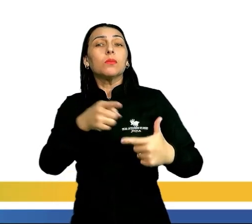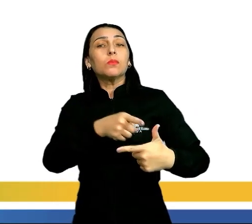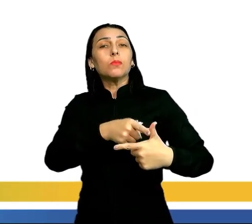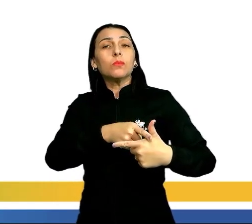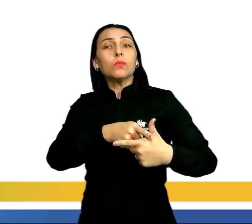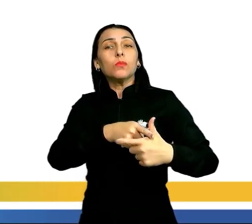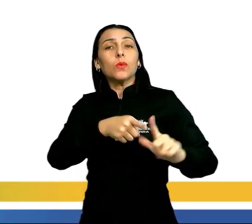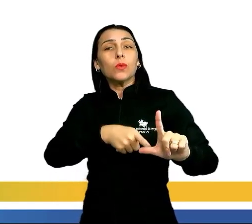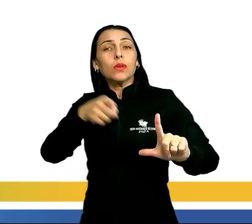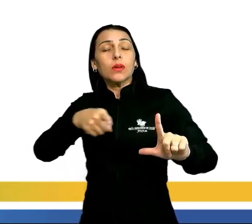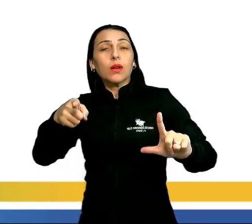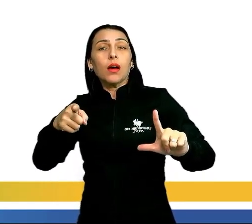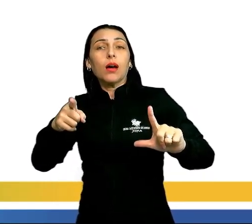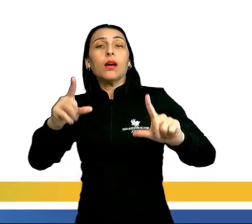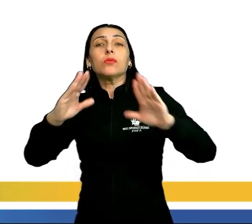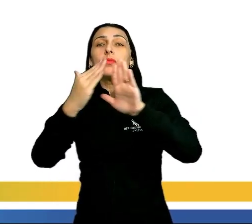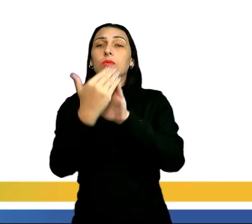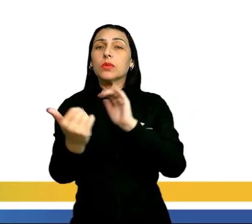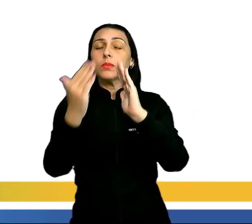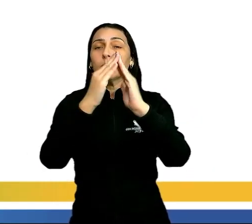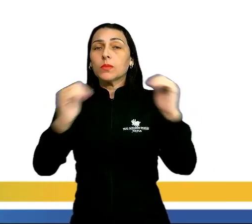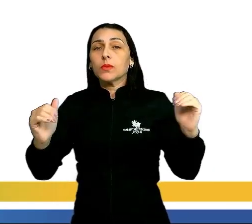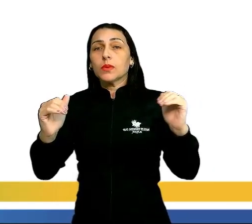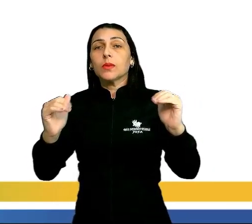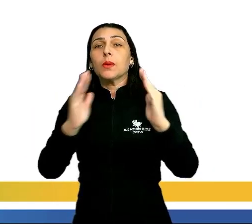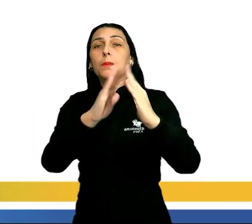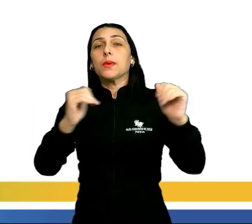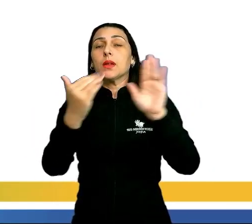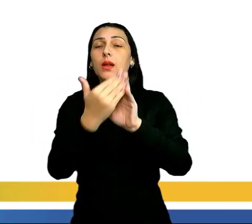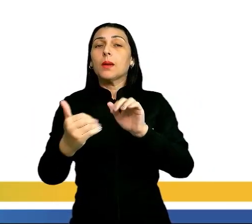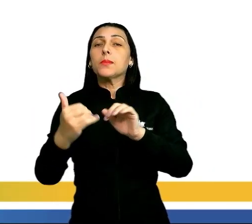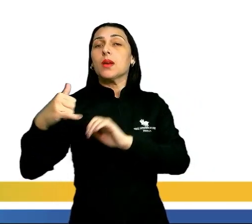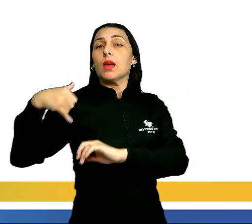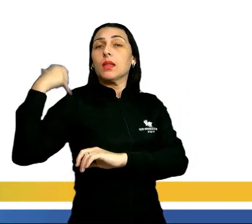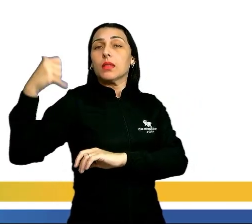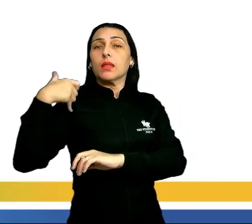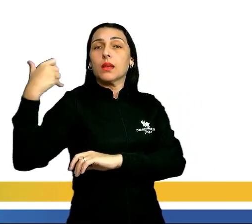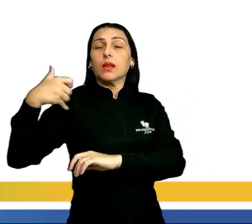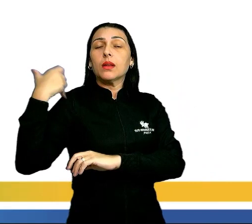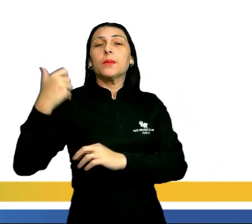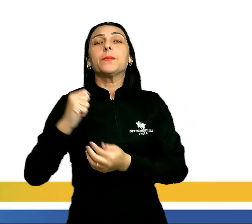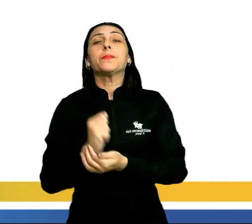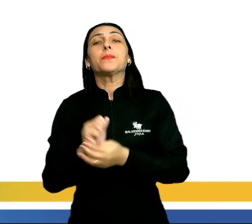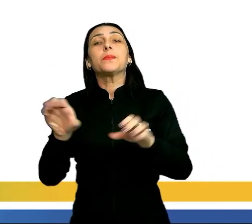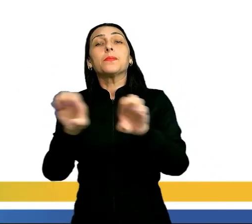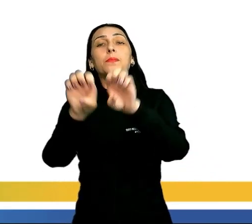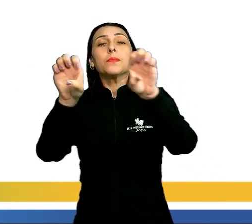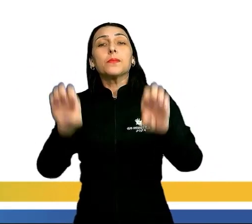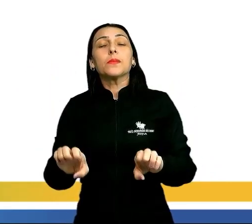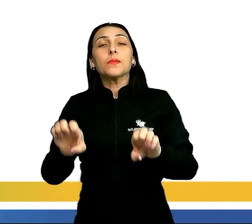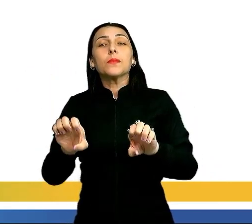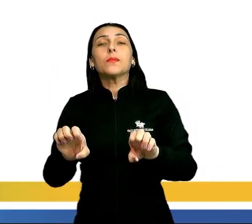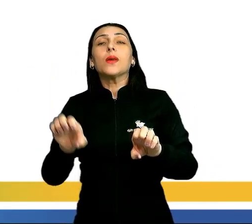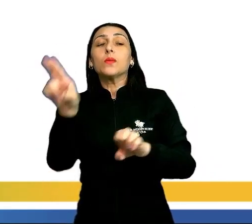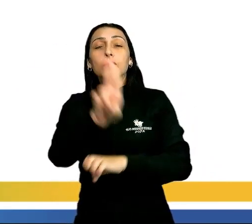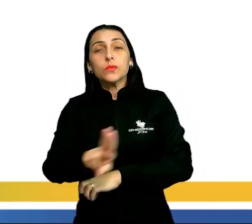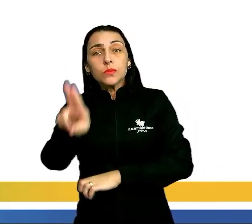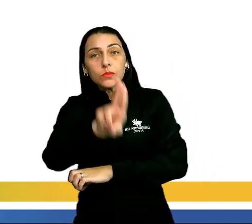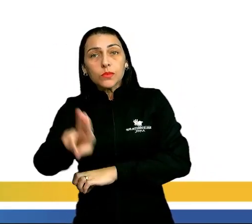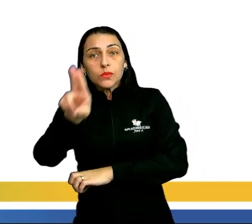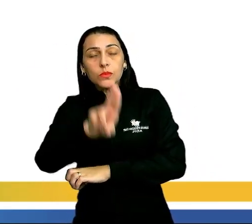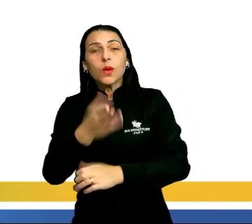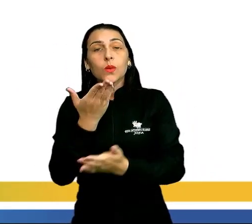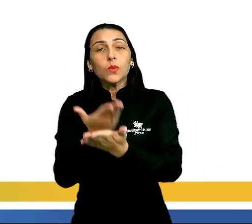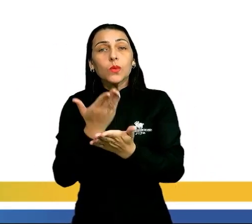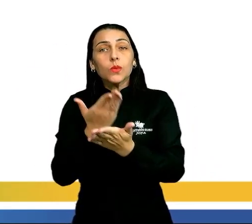em forma de pirâmide, que é aí o chamado pirâmide etária. Essa estrutura etária é bastante utilizada